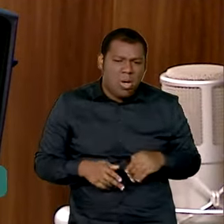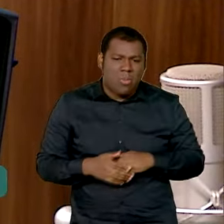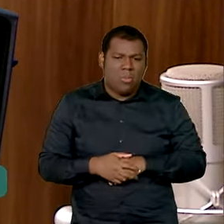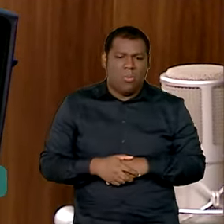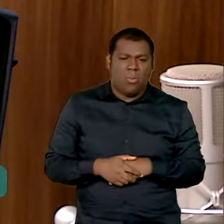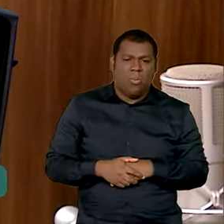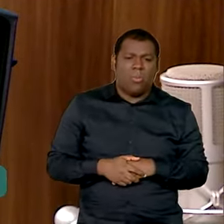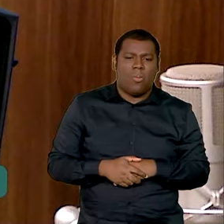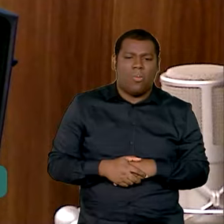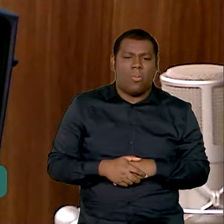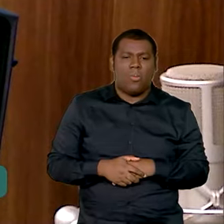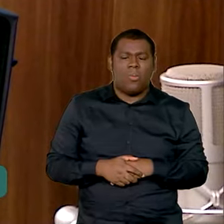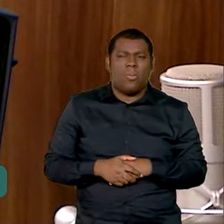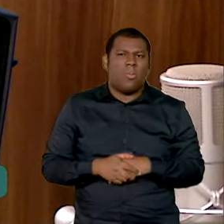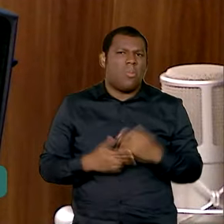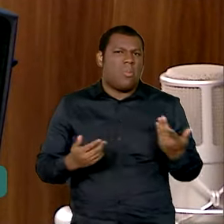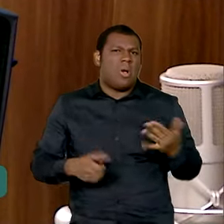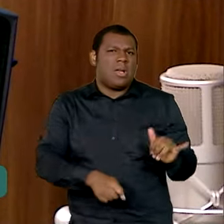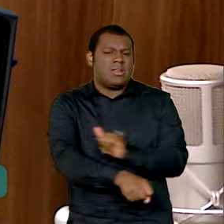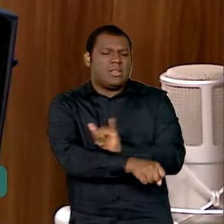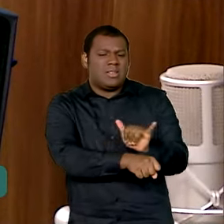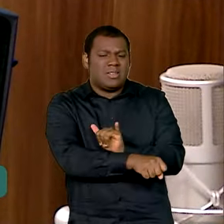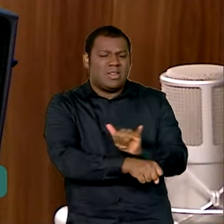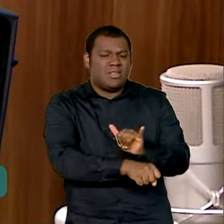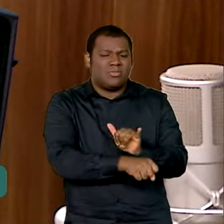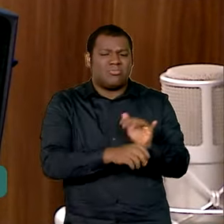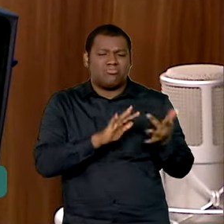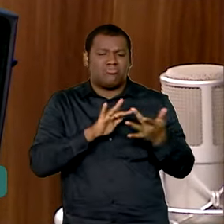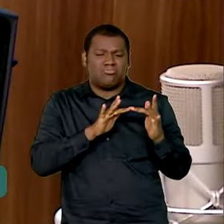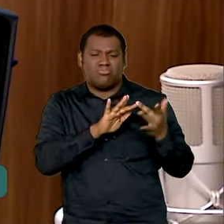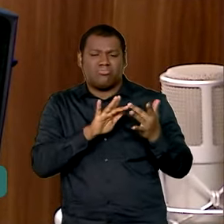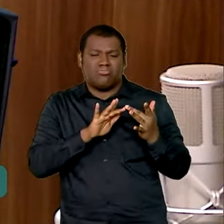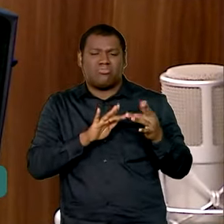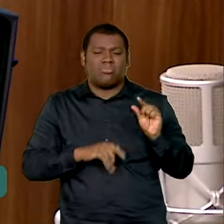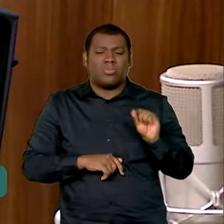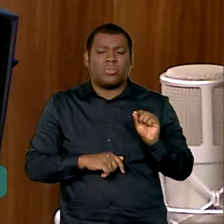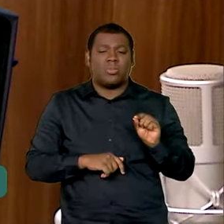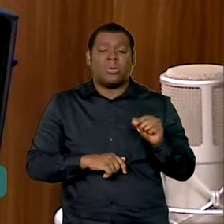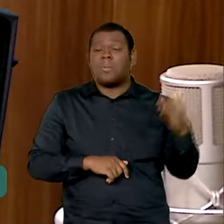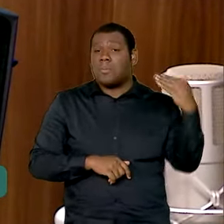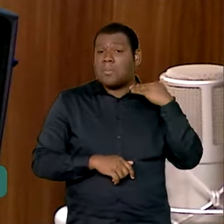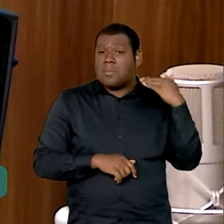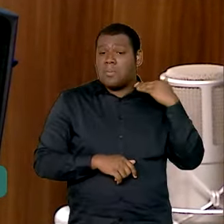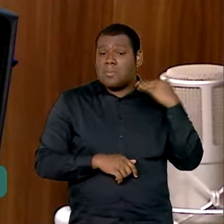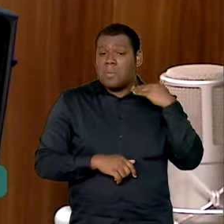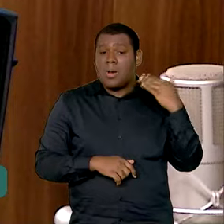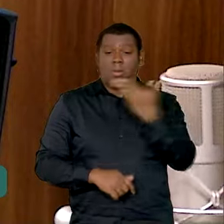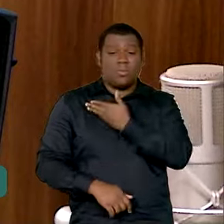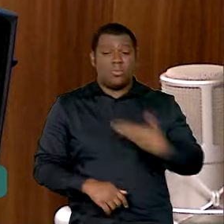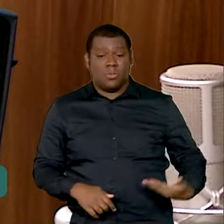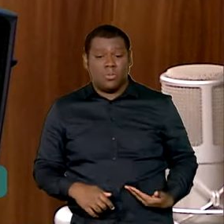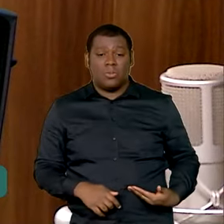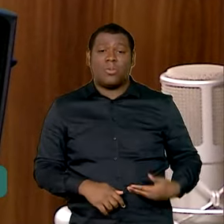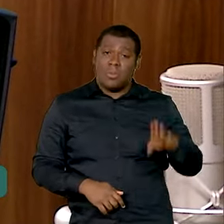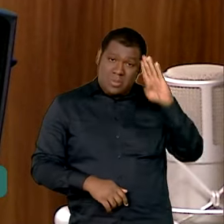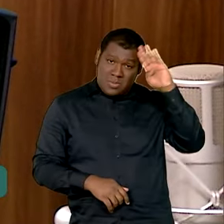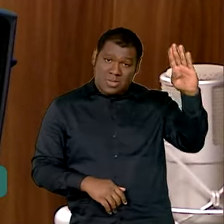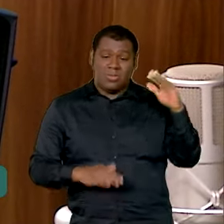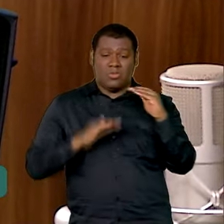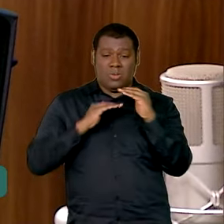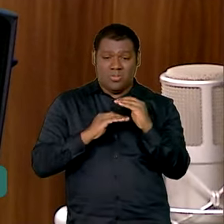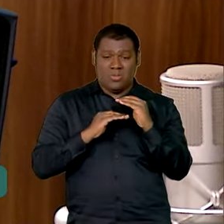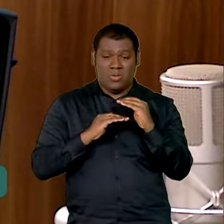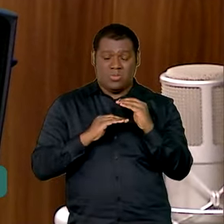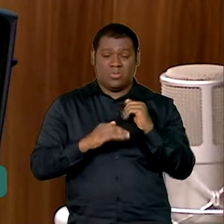quais são esses instrumentos o primeiro deles os bancos públicos principalmente o Banco do Brasil